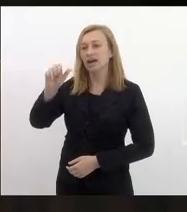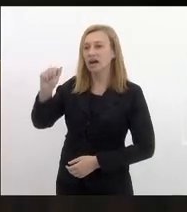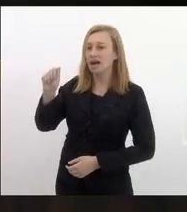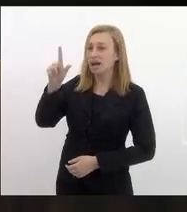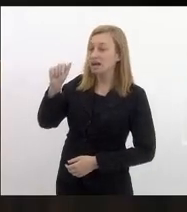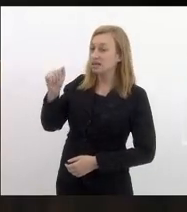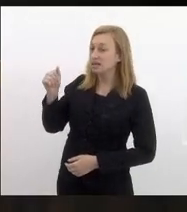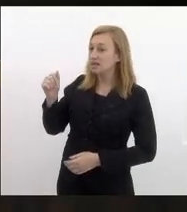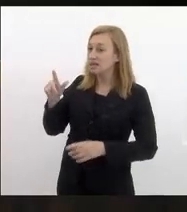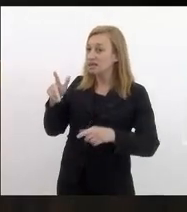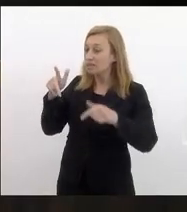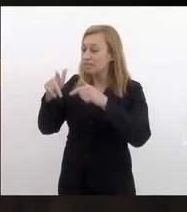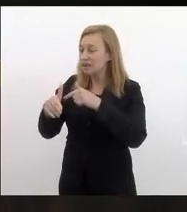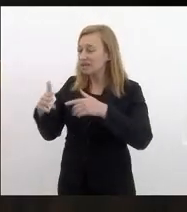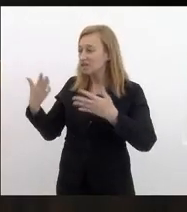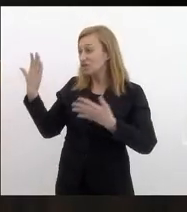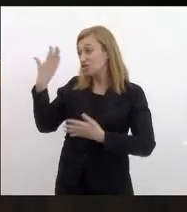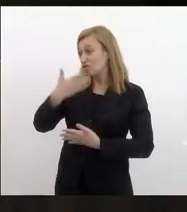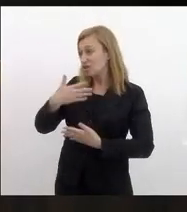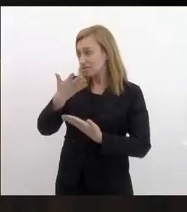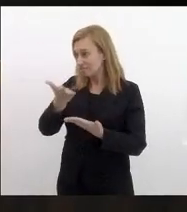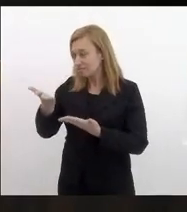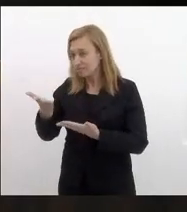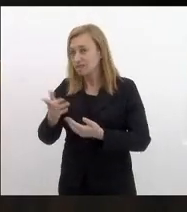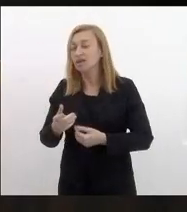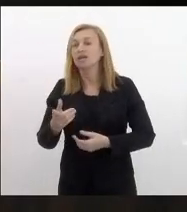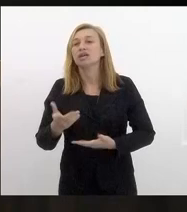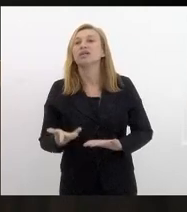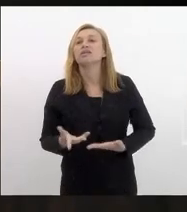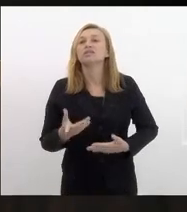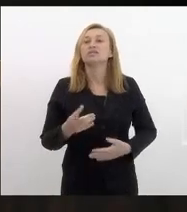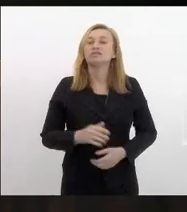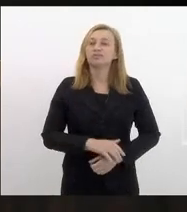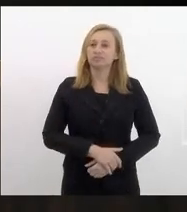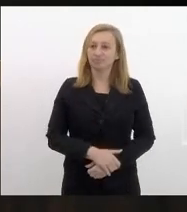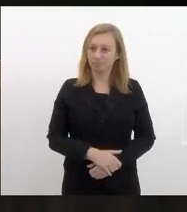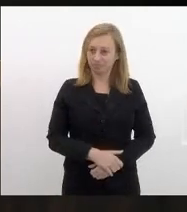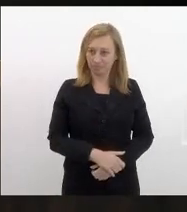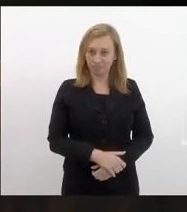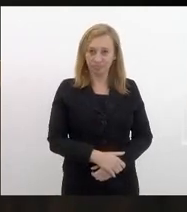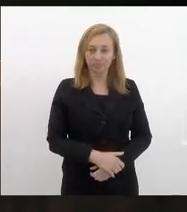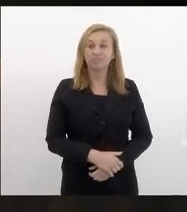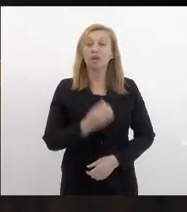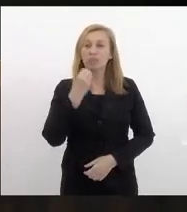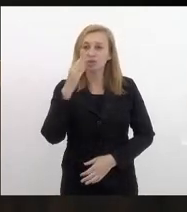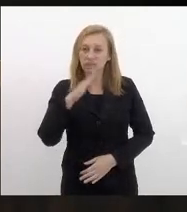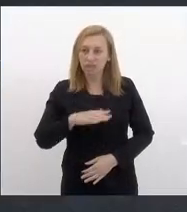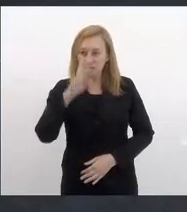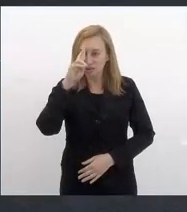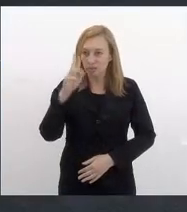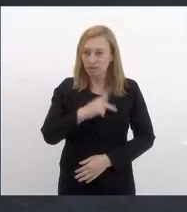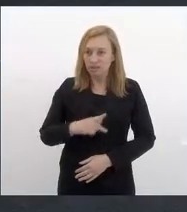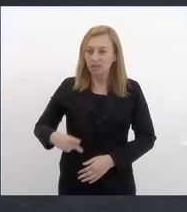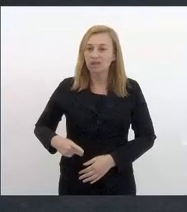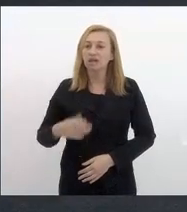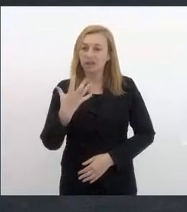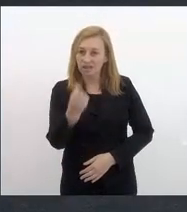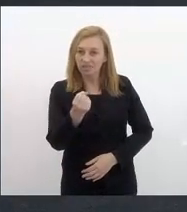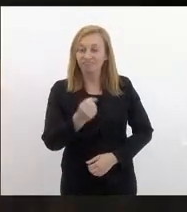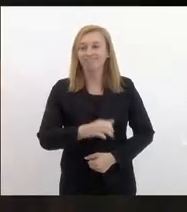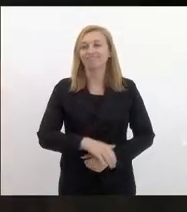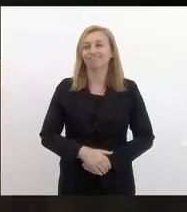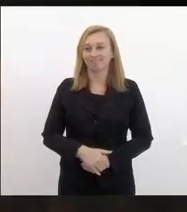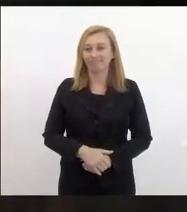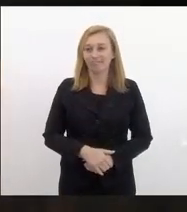a gente de ver algumas pessoas para emitir parecer pelo turismo deputado Alana Passos boa tarde presidente meu parecer favorável